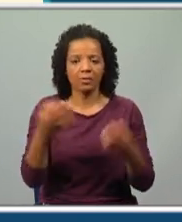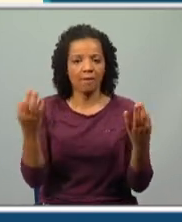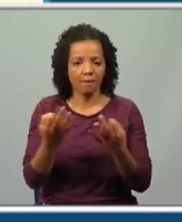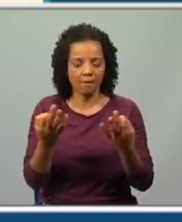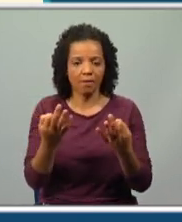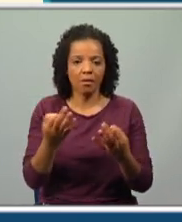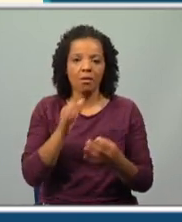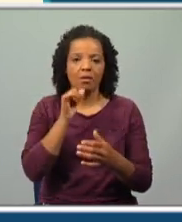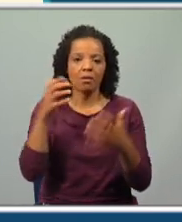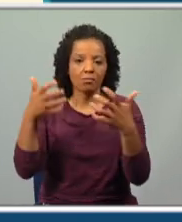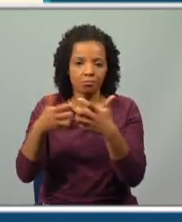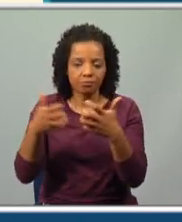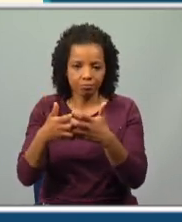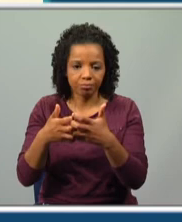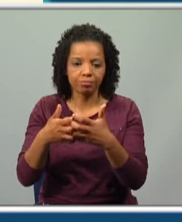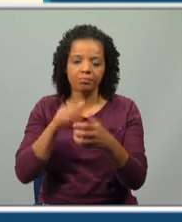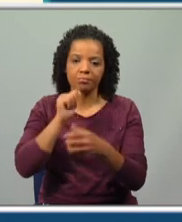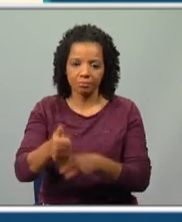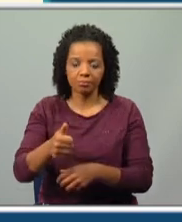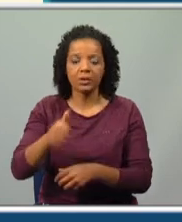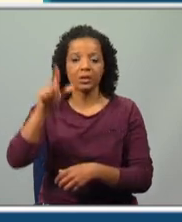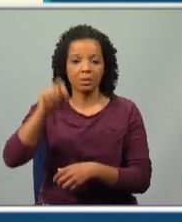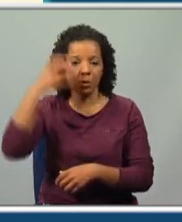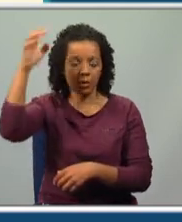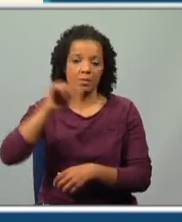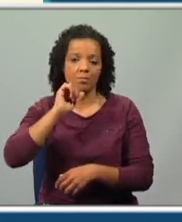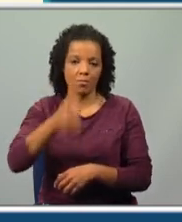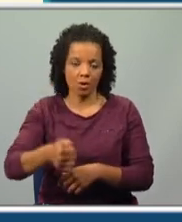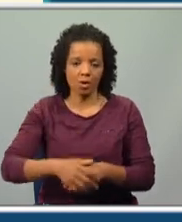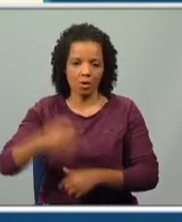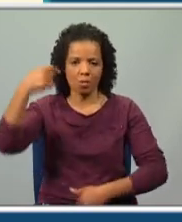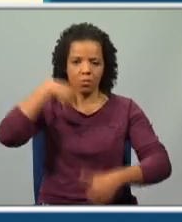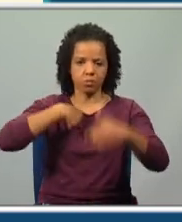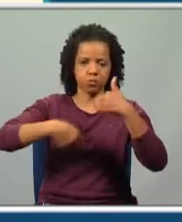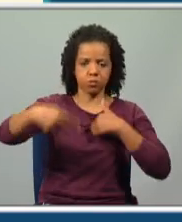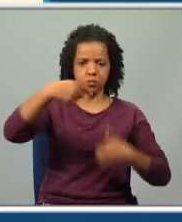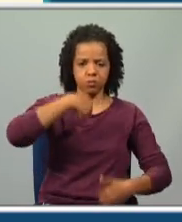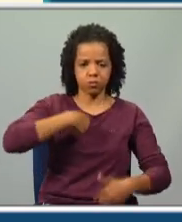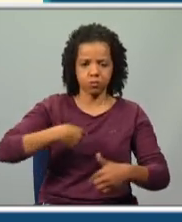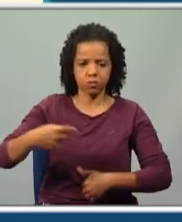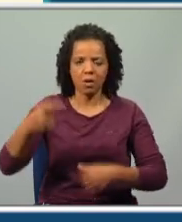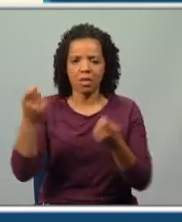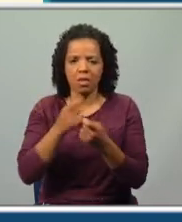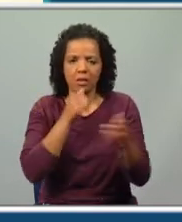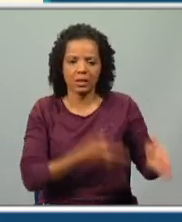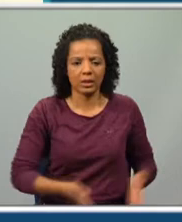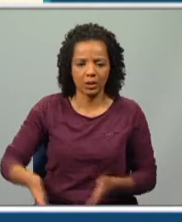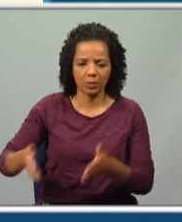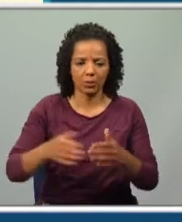e da morte do rei, despassado por sete lanças, entre a flor da sua nobreza, à beira de um grande rio.